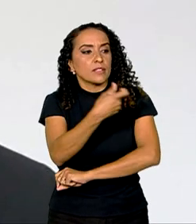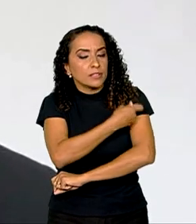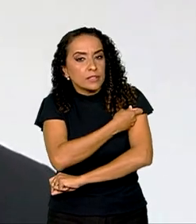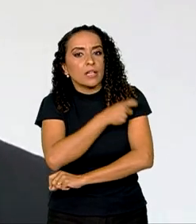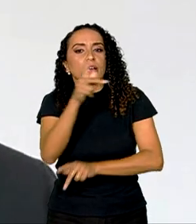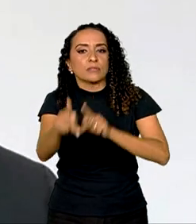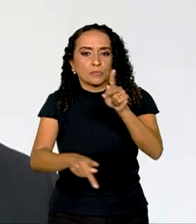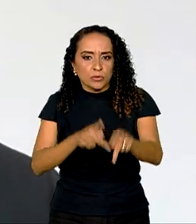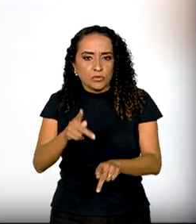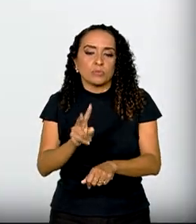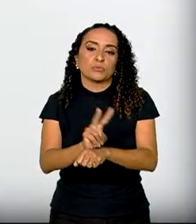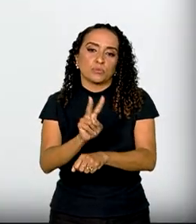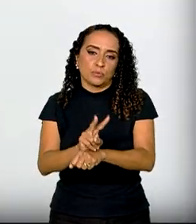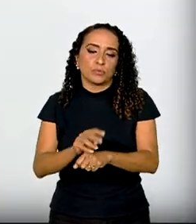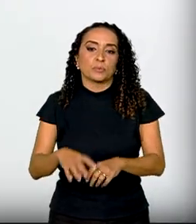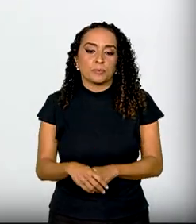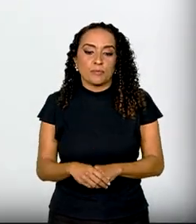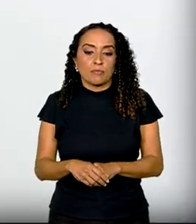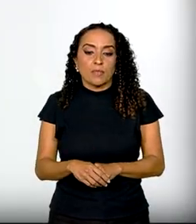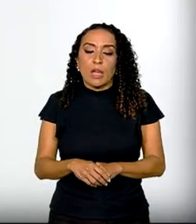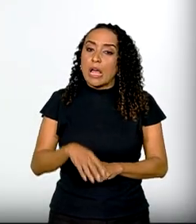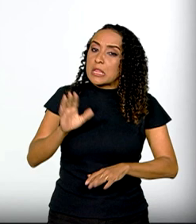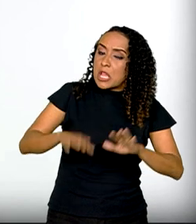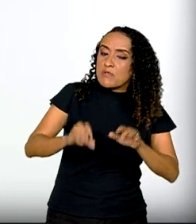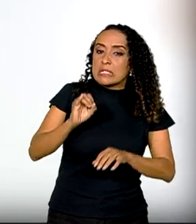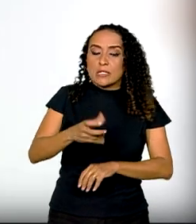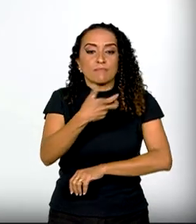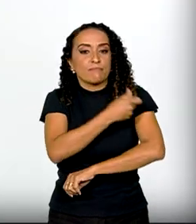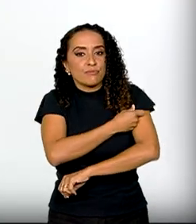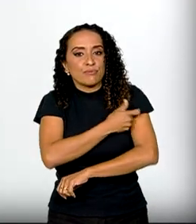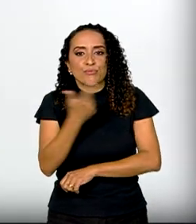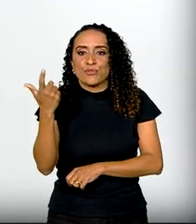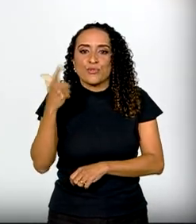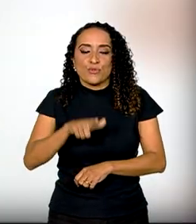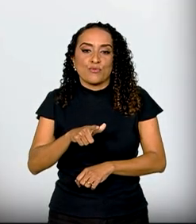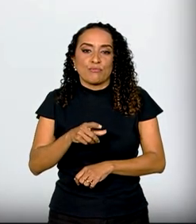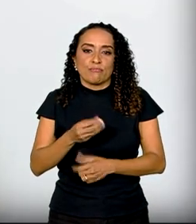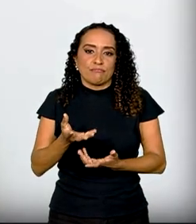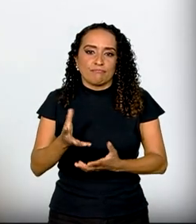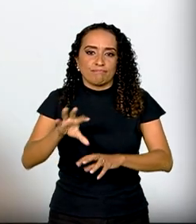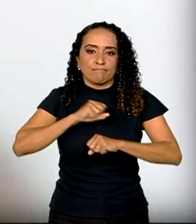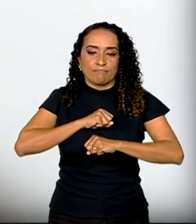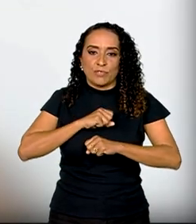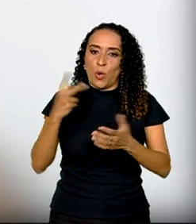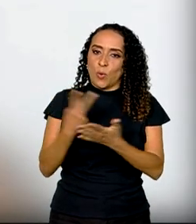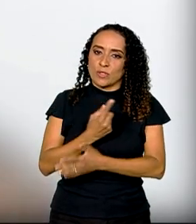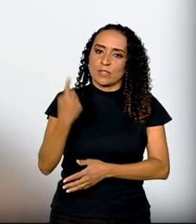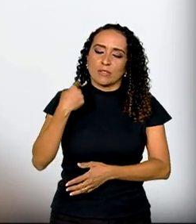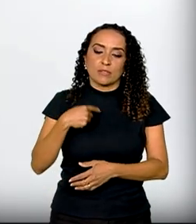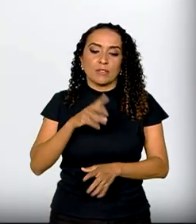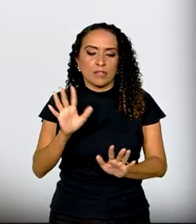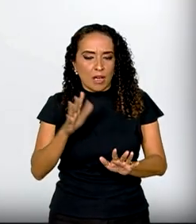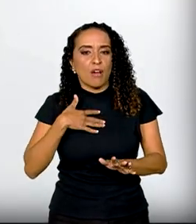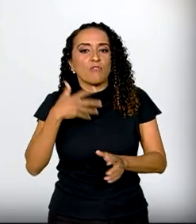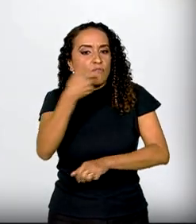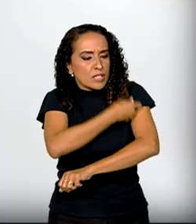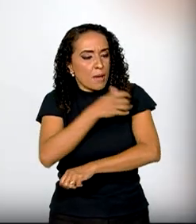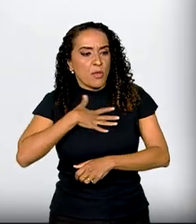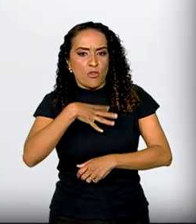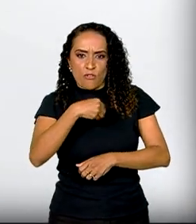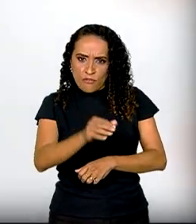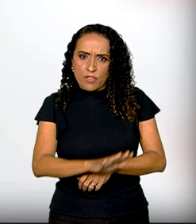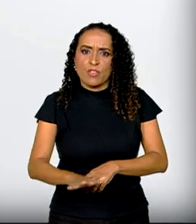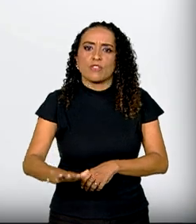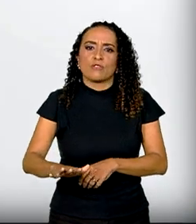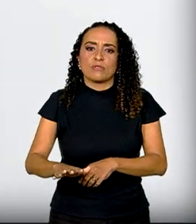a nossa população para protegê-la. Talvez se eu tivesse tomado, não tinha passado o que eu passei. Aí eu digo, não, eu vou vacinar meus filhos, vou deixar tudo